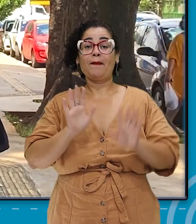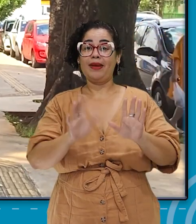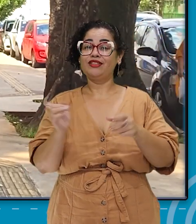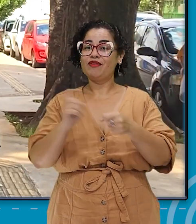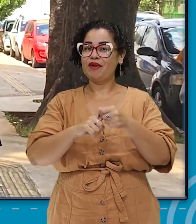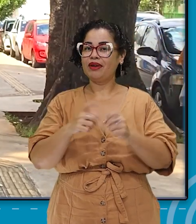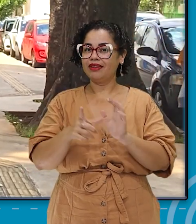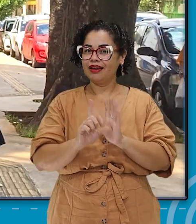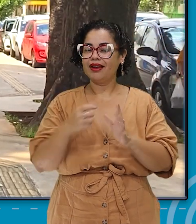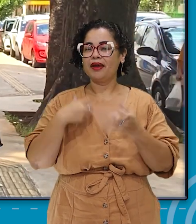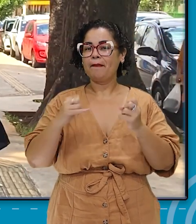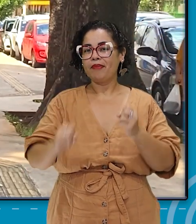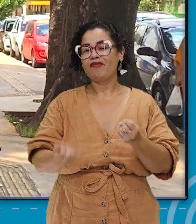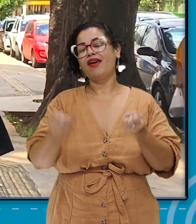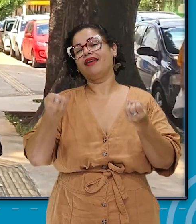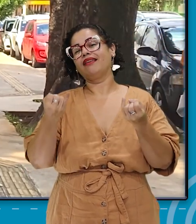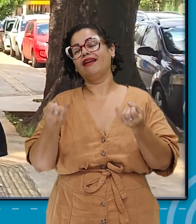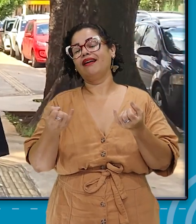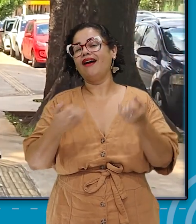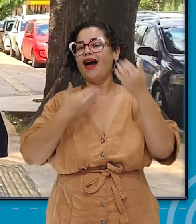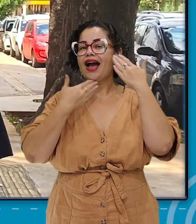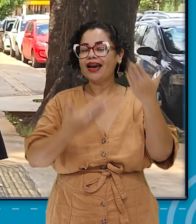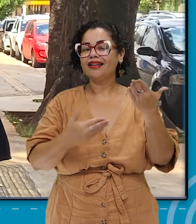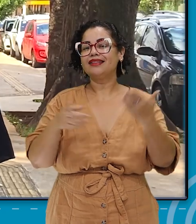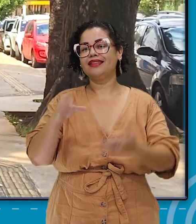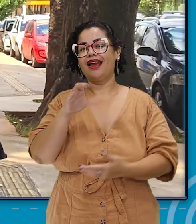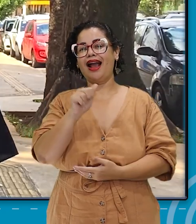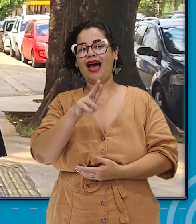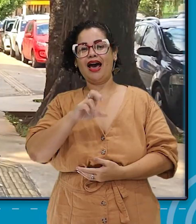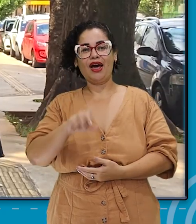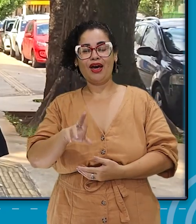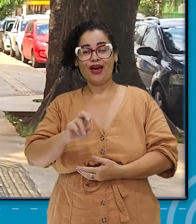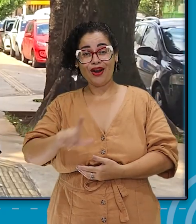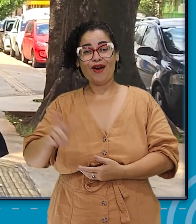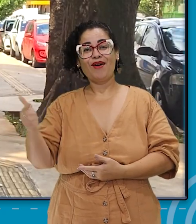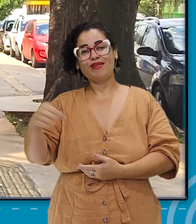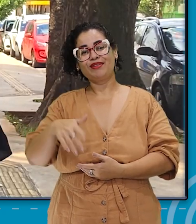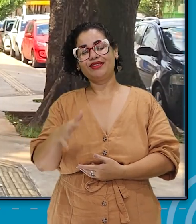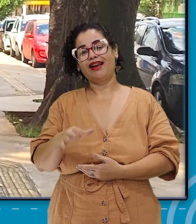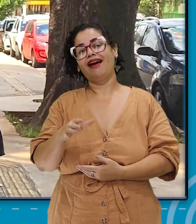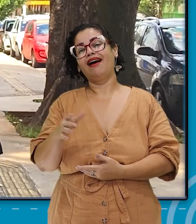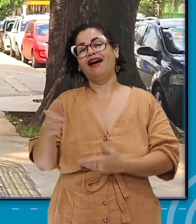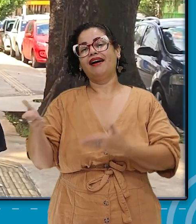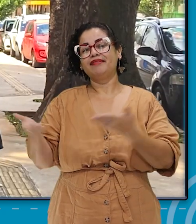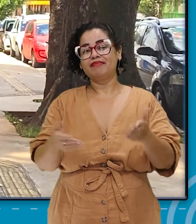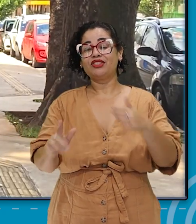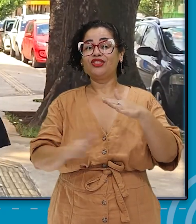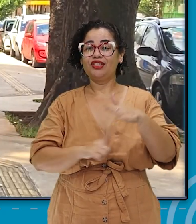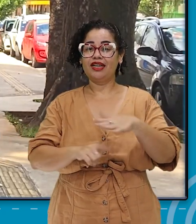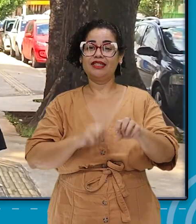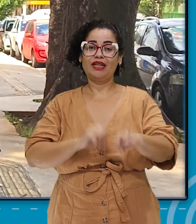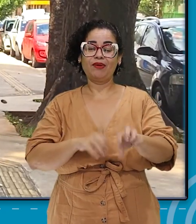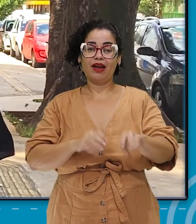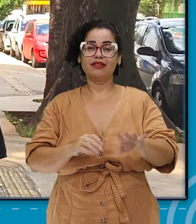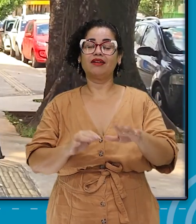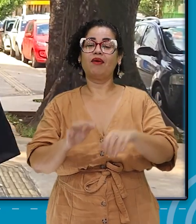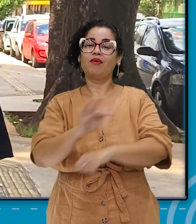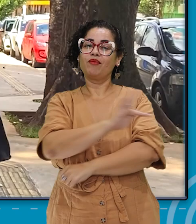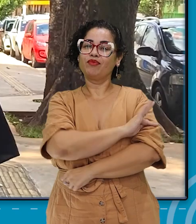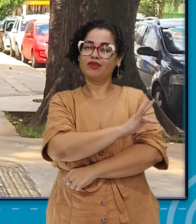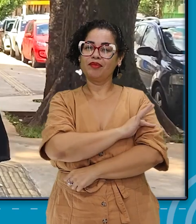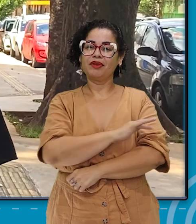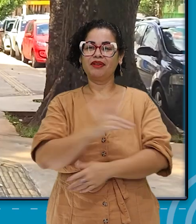Mas antes de voltar para você aí, eu quero agradecer, viu, Carol? Estou íntima já, né? Já viu. Carolina Castro, gerência de educação